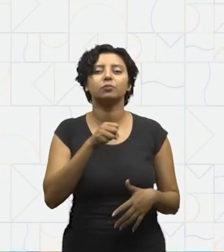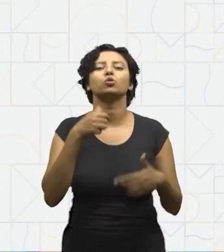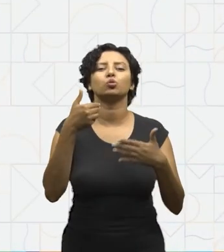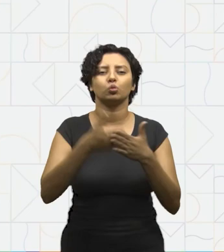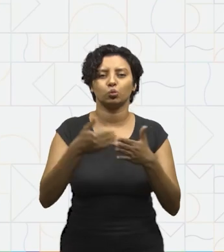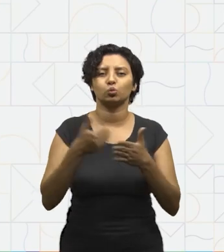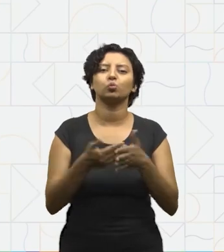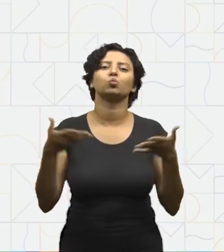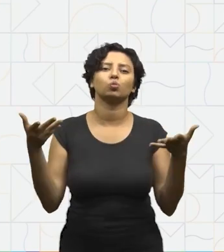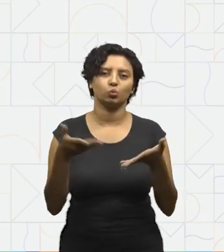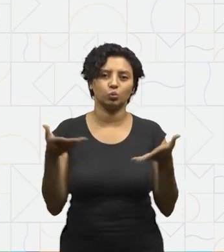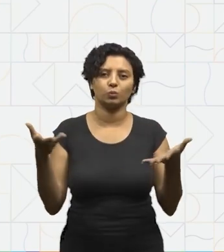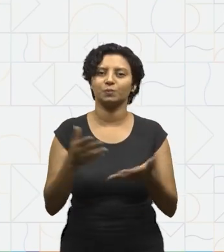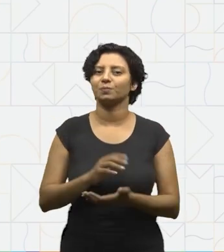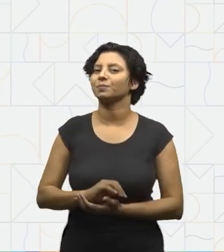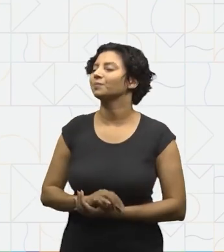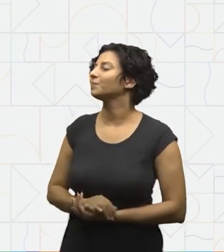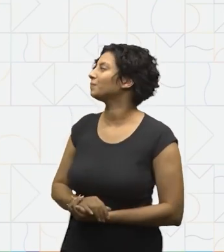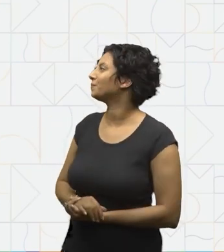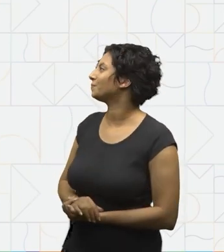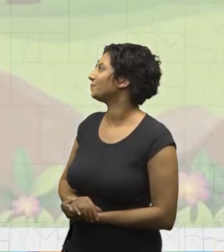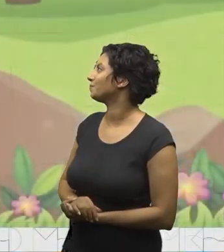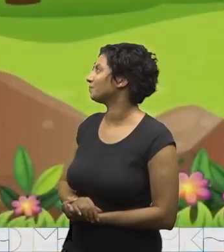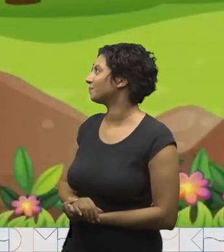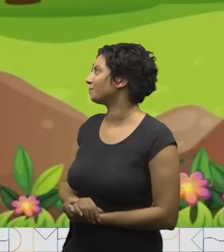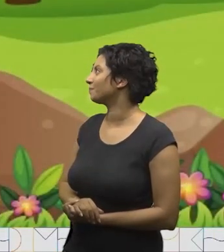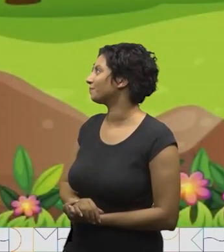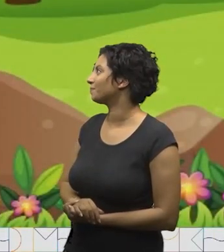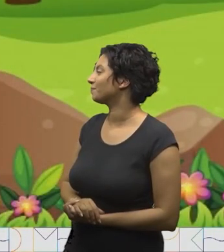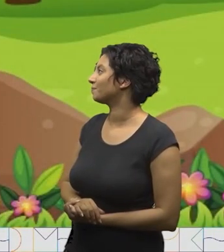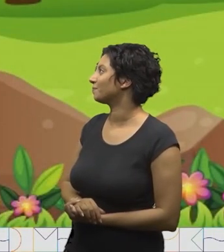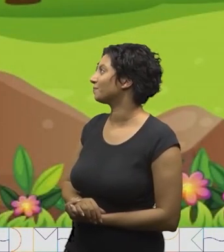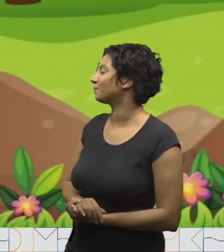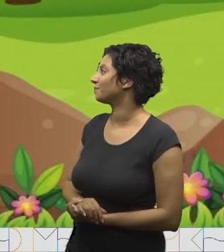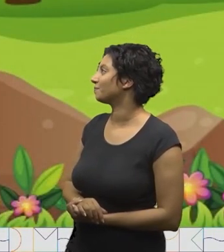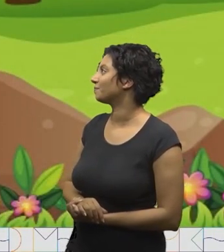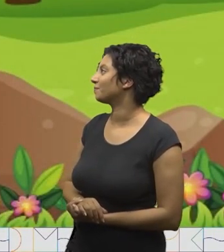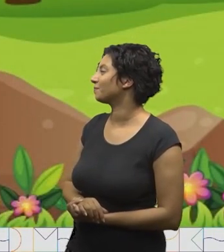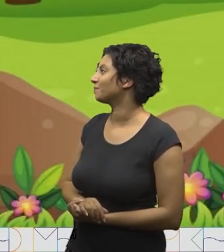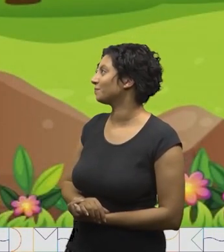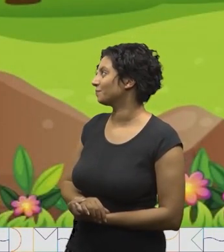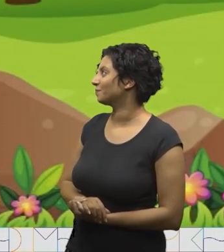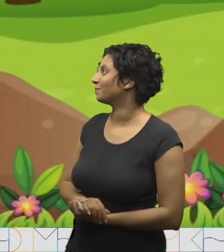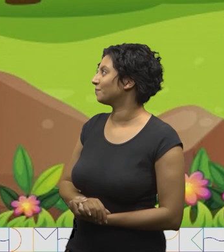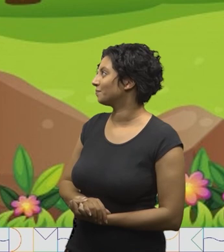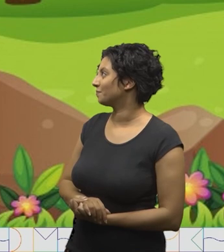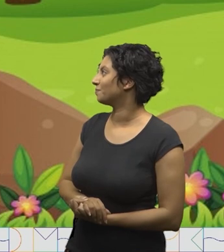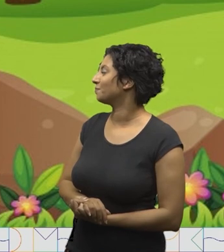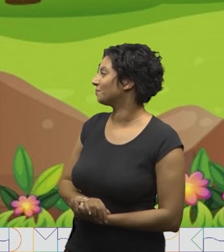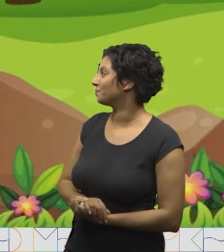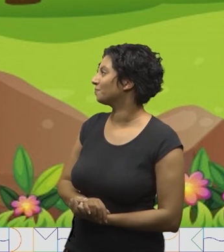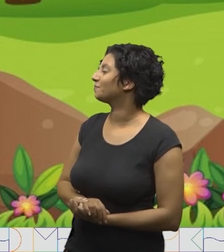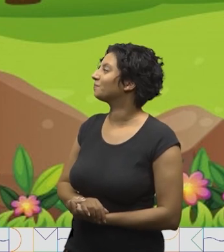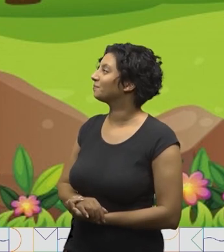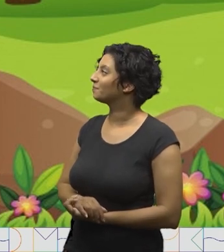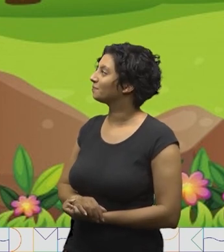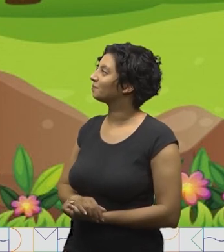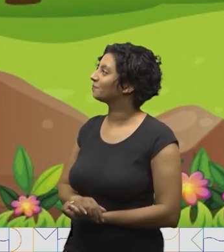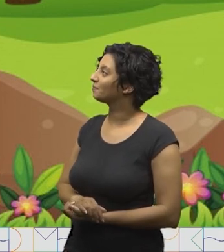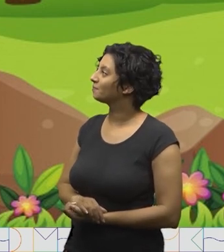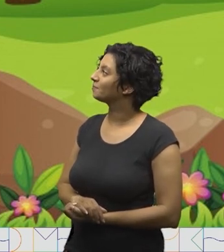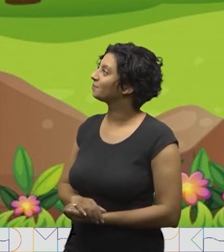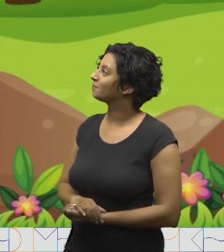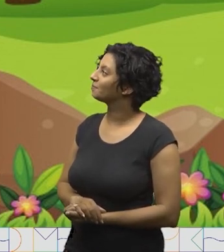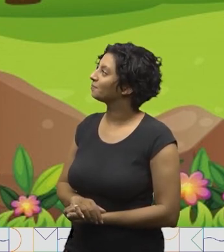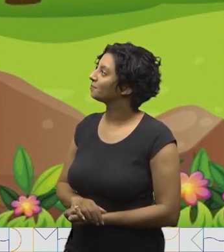que trabalhamos na aula de hoje. Olha o sapo dentro do saco, o saco com o sapo dentro,